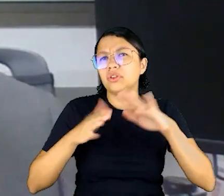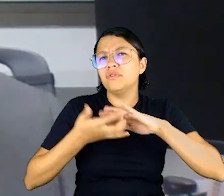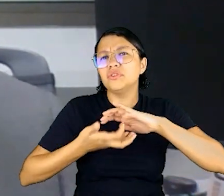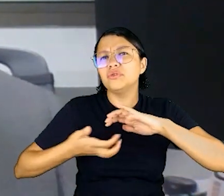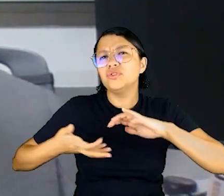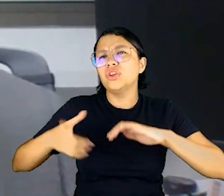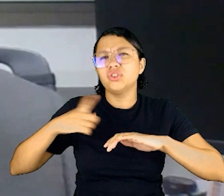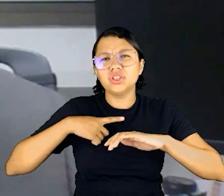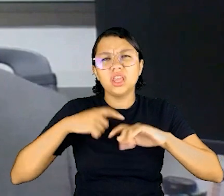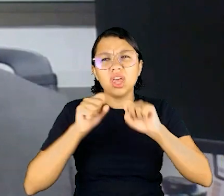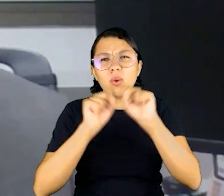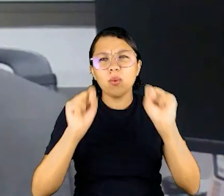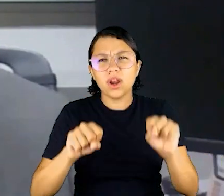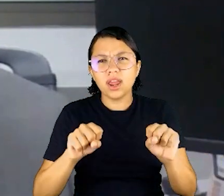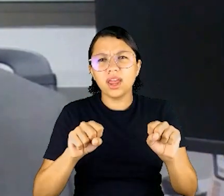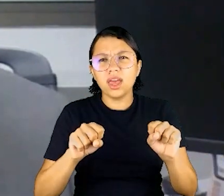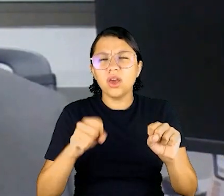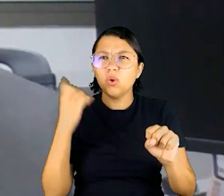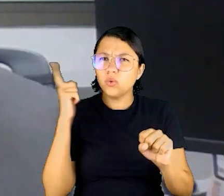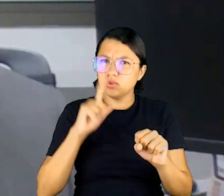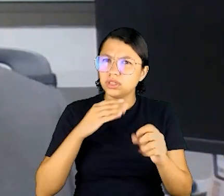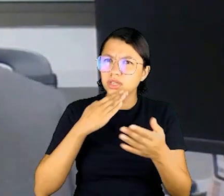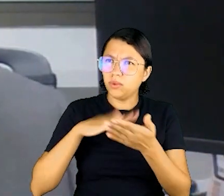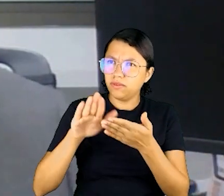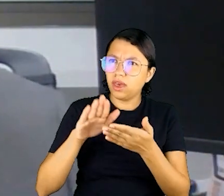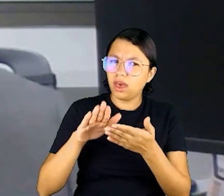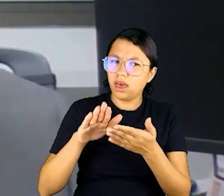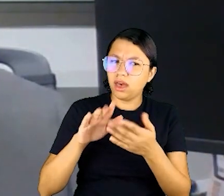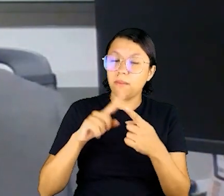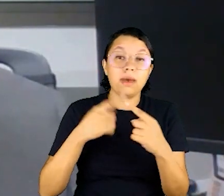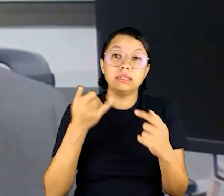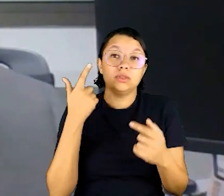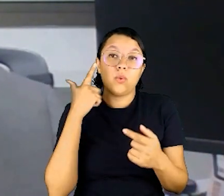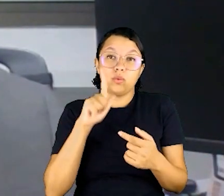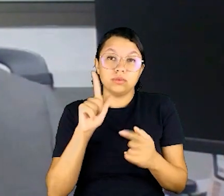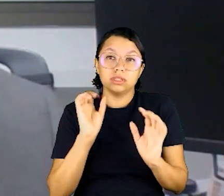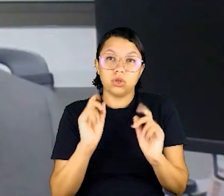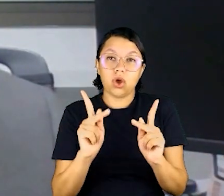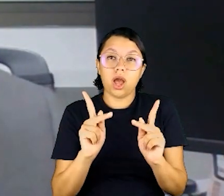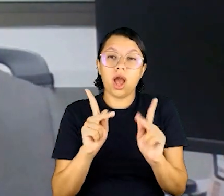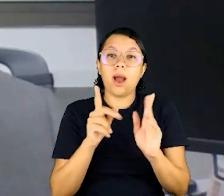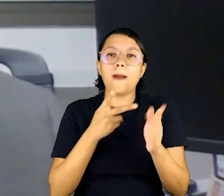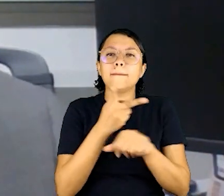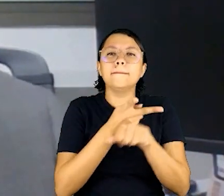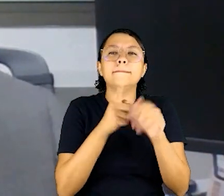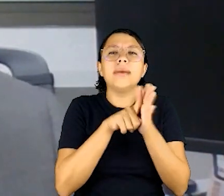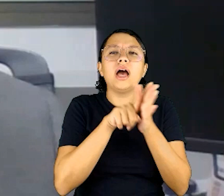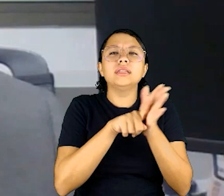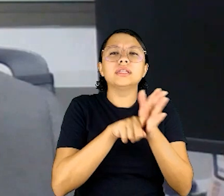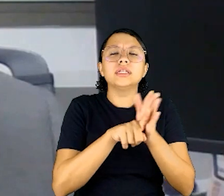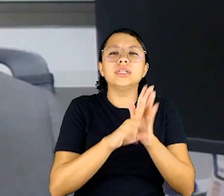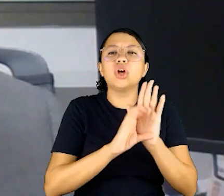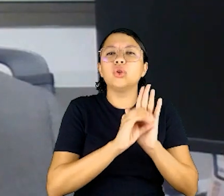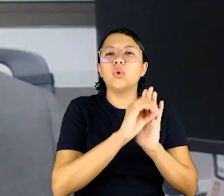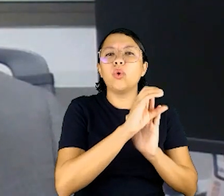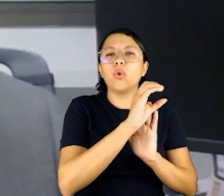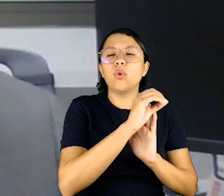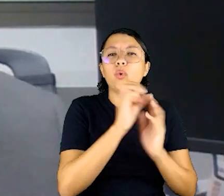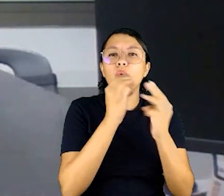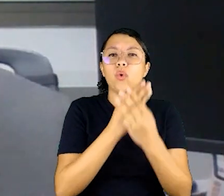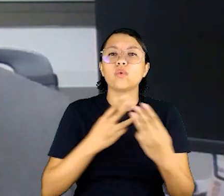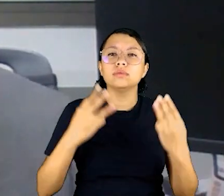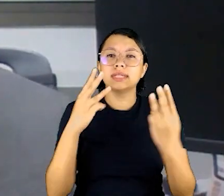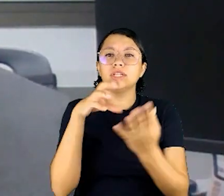vocês tenham o link, não sei se conseguiram enviar, mas se não conseguiram, basta que vocês pesquisem pelo Google mesmo,